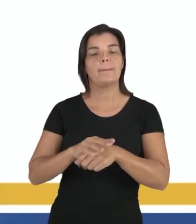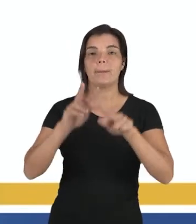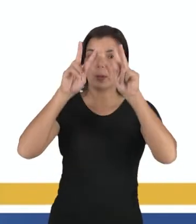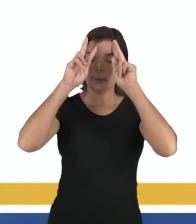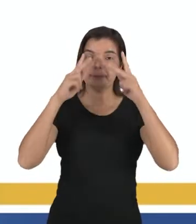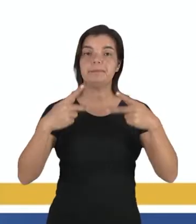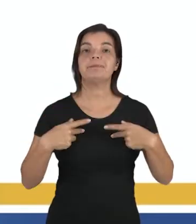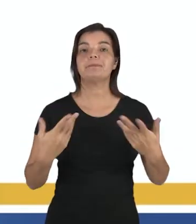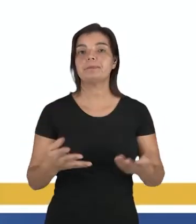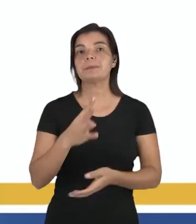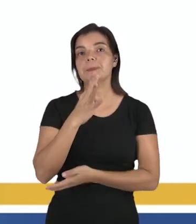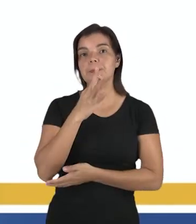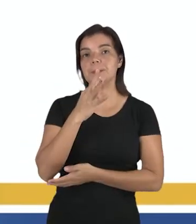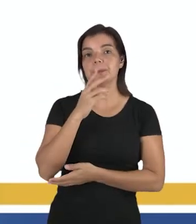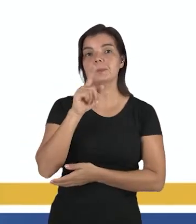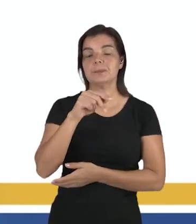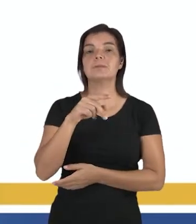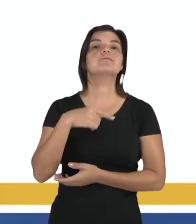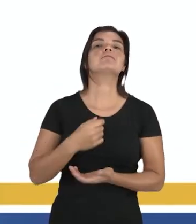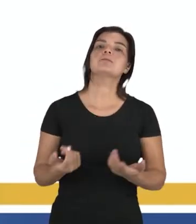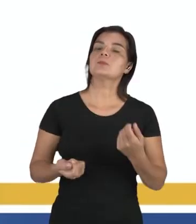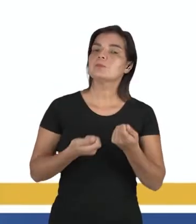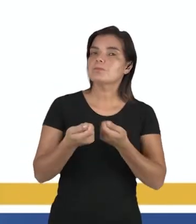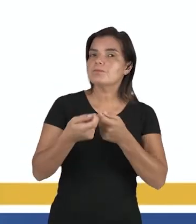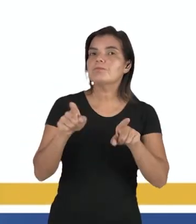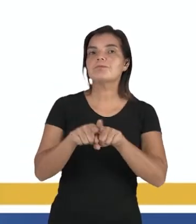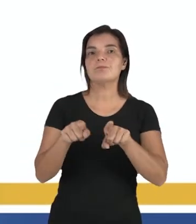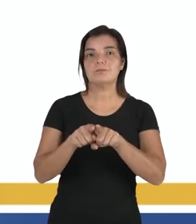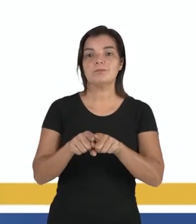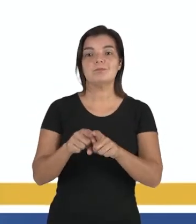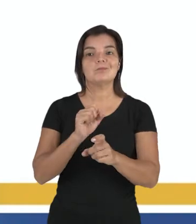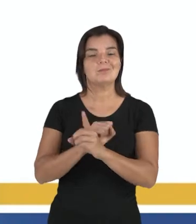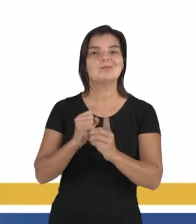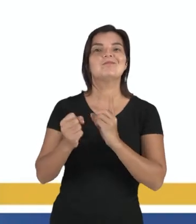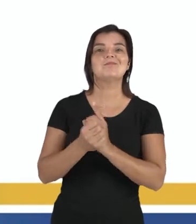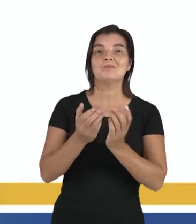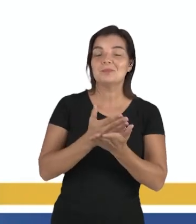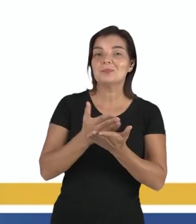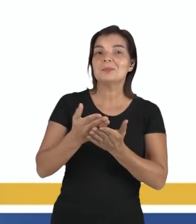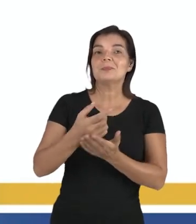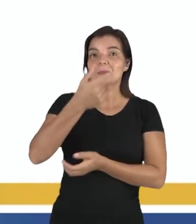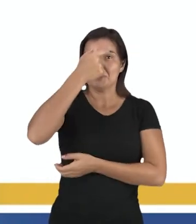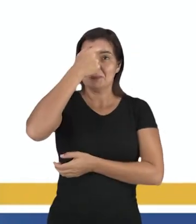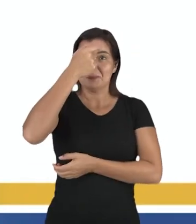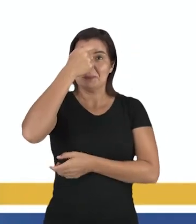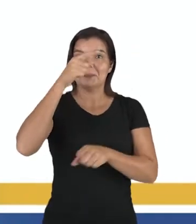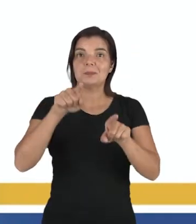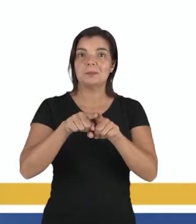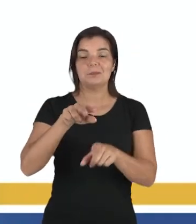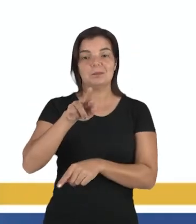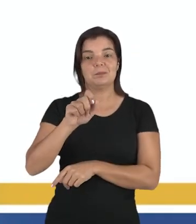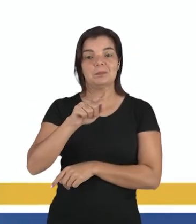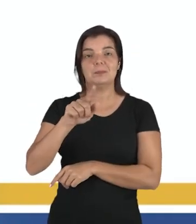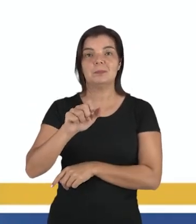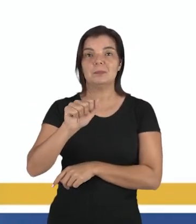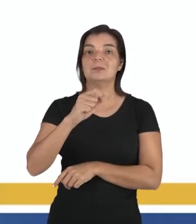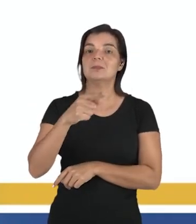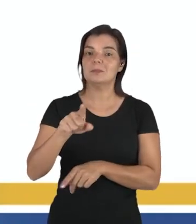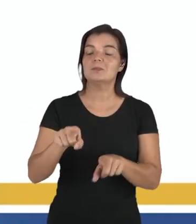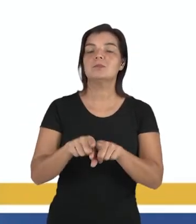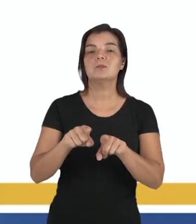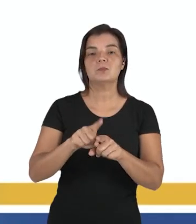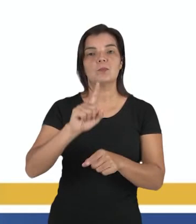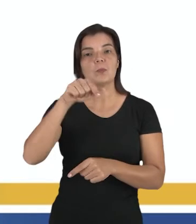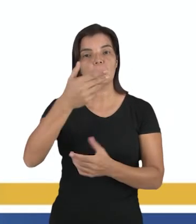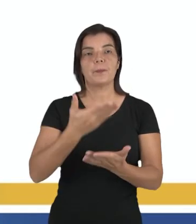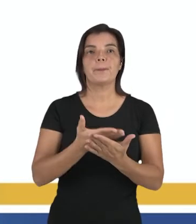ser humano, então conhecer é dominar a natureza, é o princípio de uma razão instrumental e mecanicista, que a gente vai